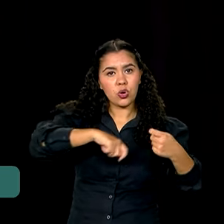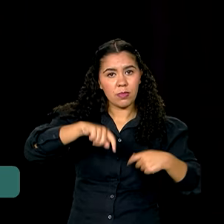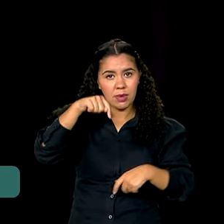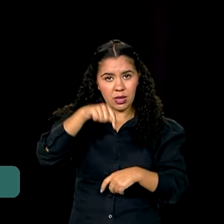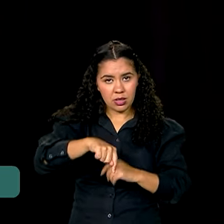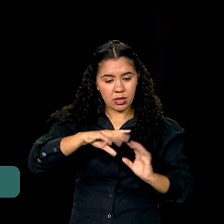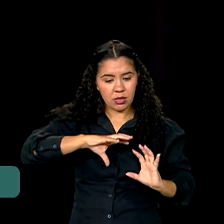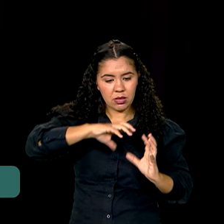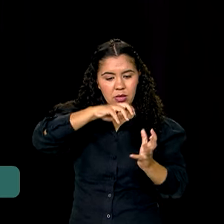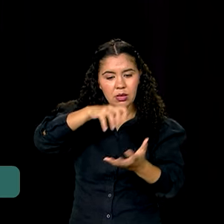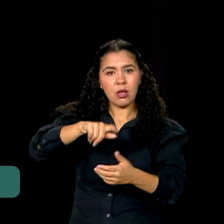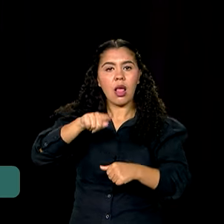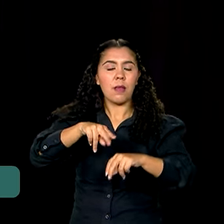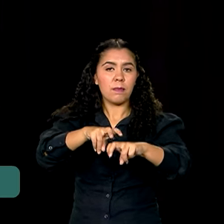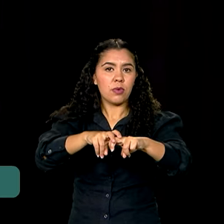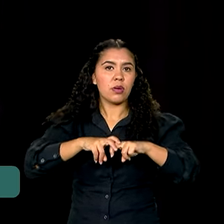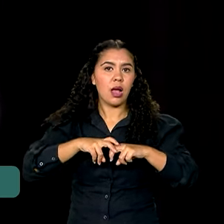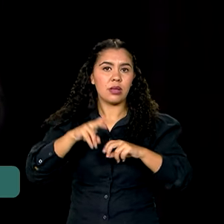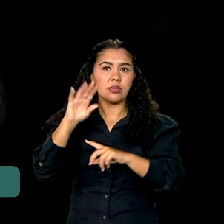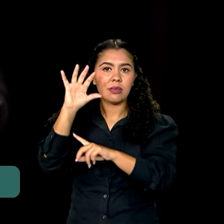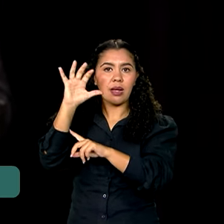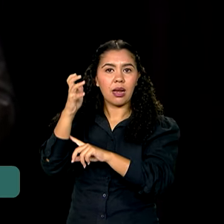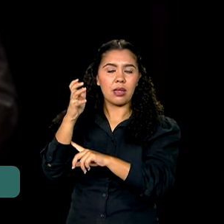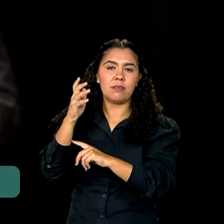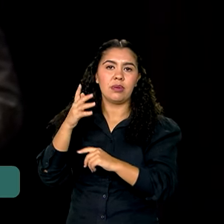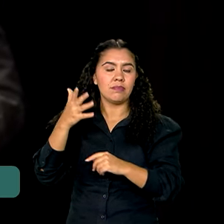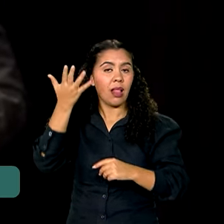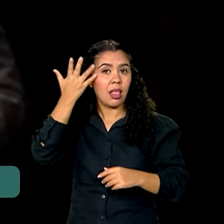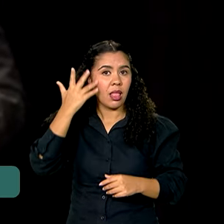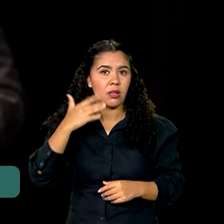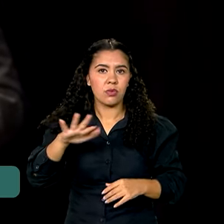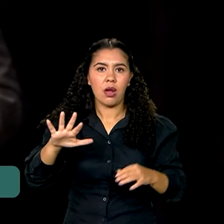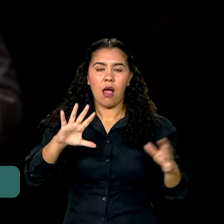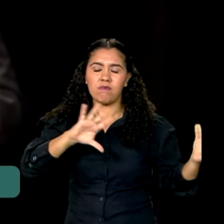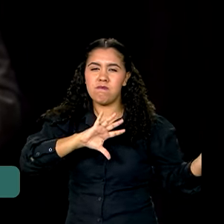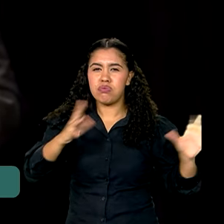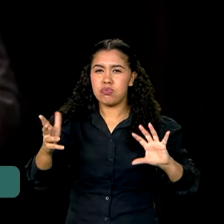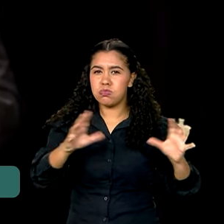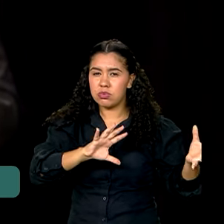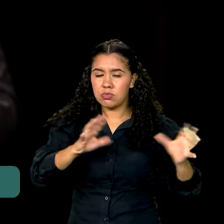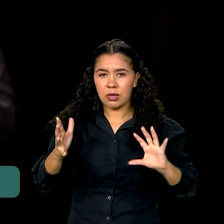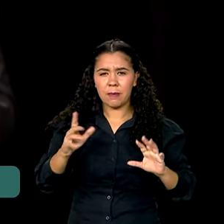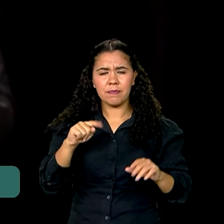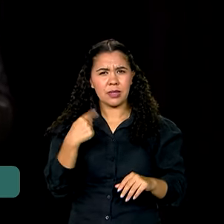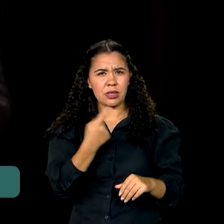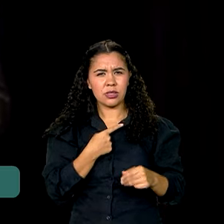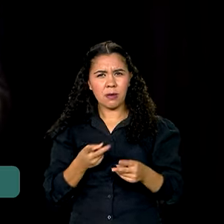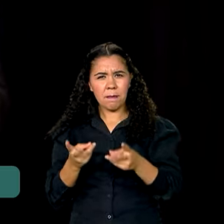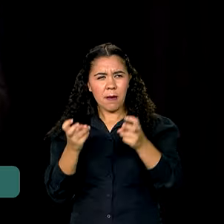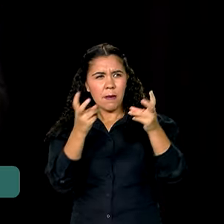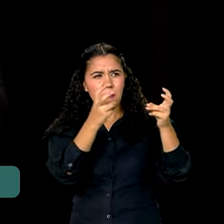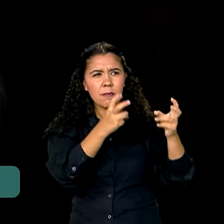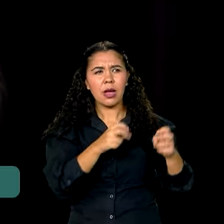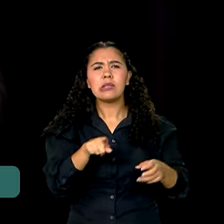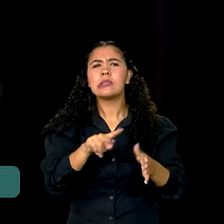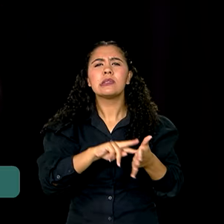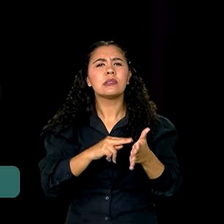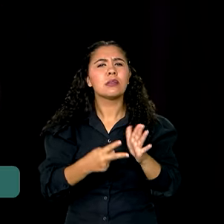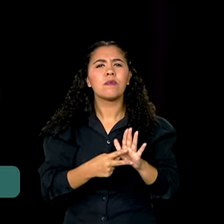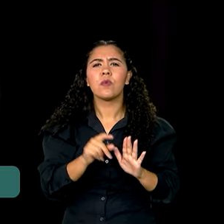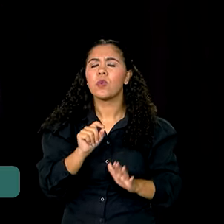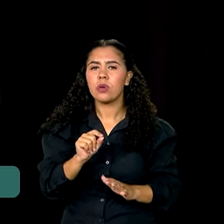decorrentes de desastres naturais. Se a gente olhar o que isso representa, são